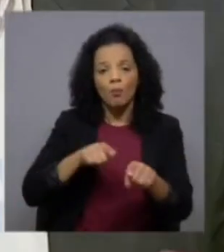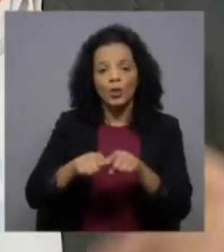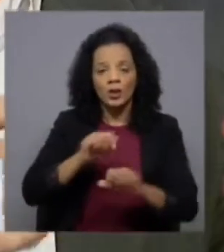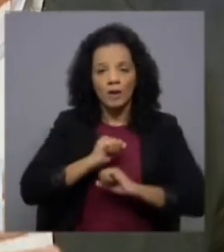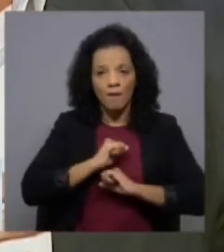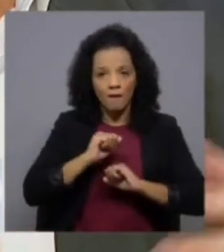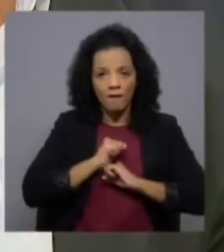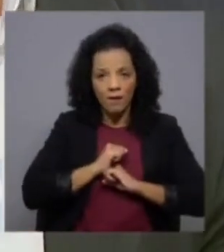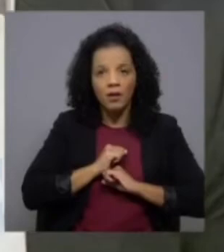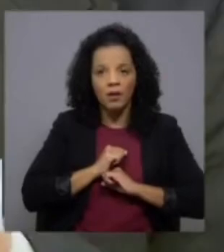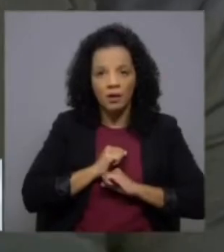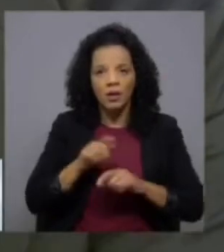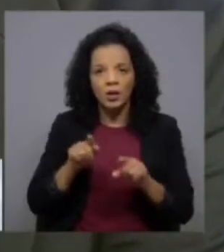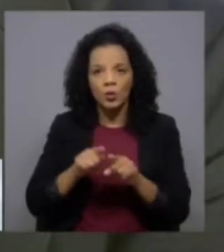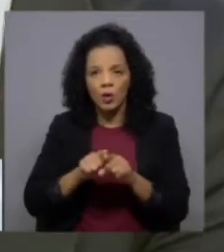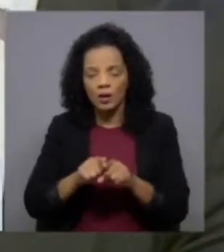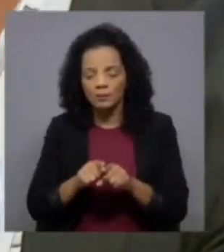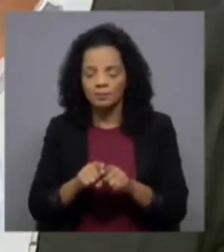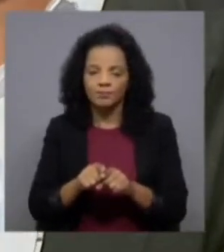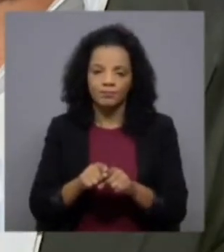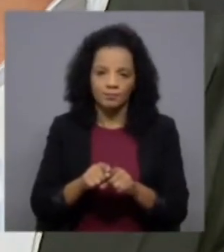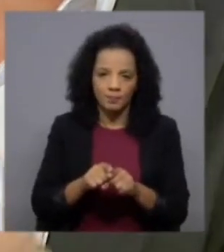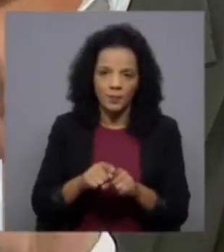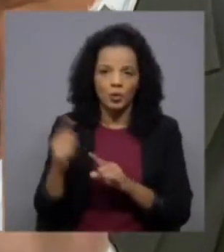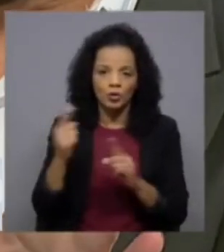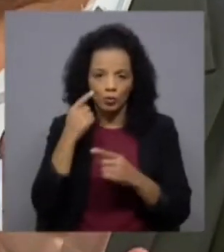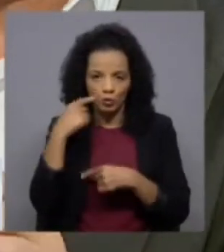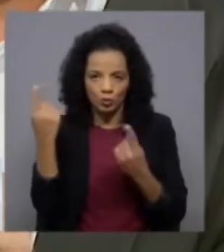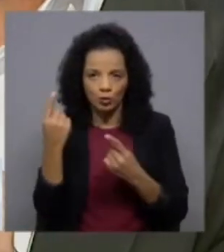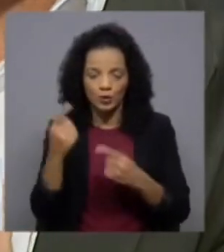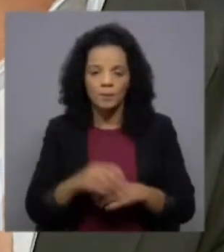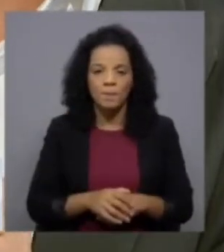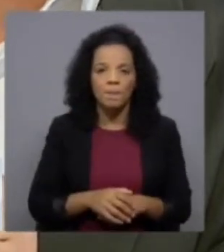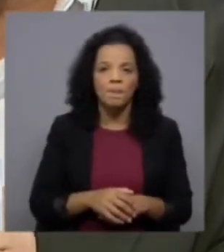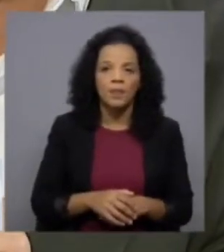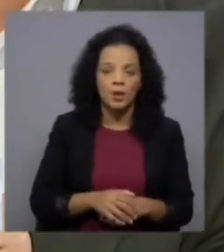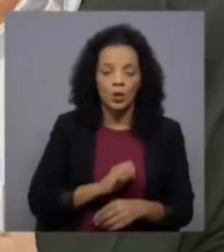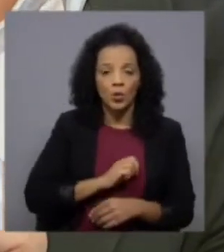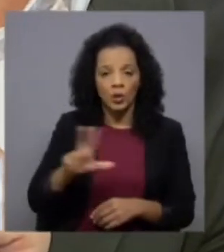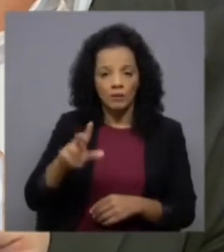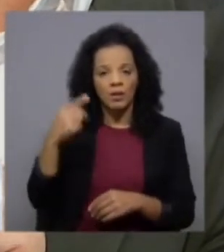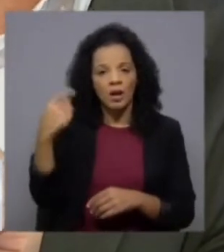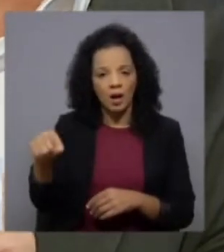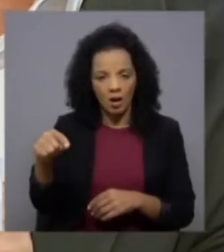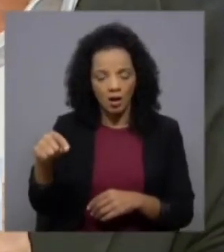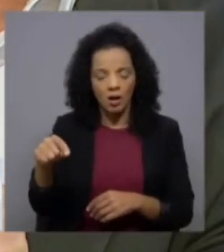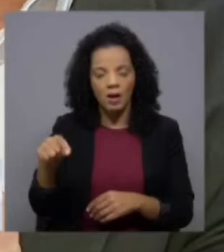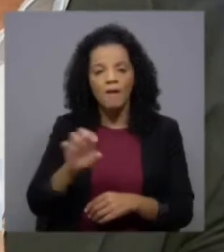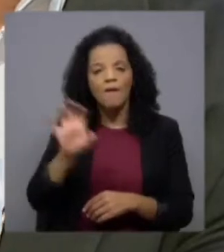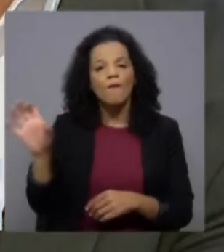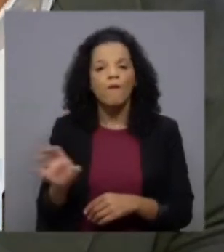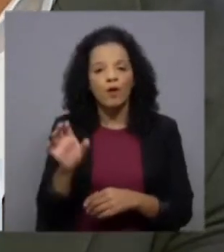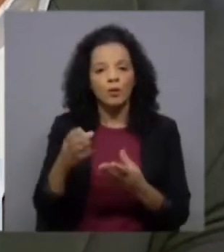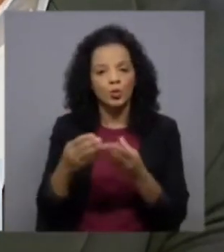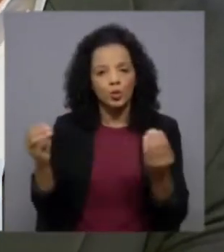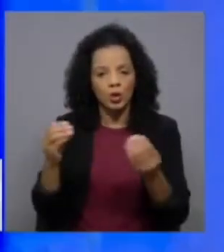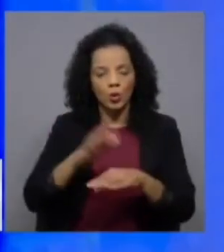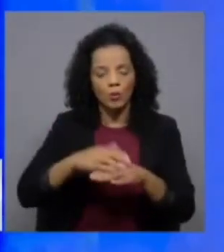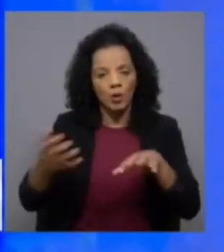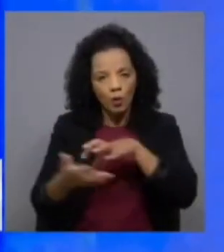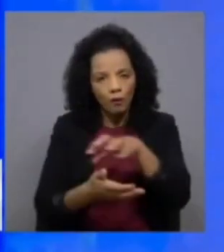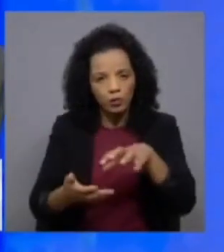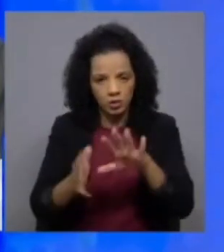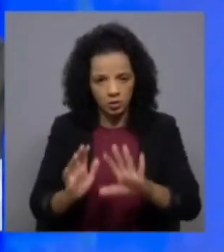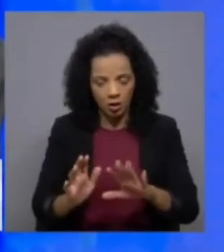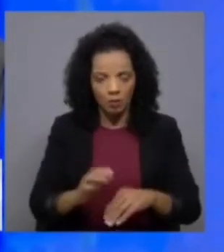de criminalização dos edifícios ou de transportes públicos o livro oferece uma vereda para sair da confusão em que estamos essa vereda